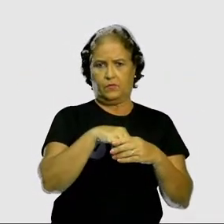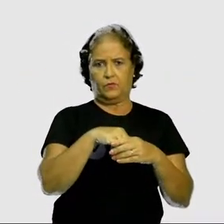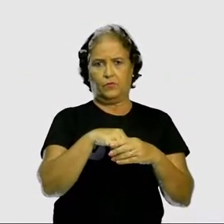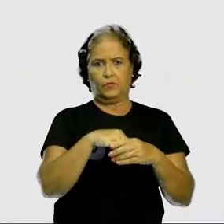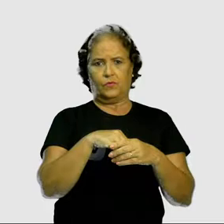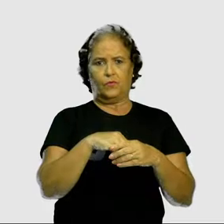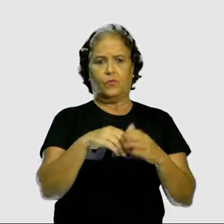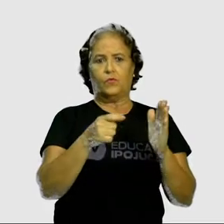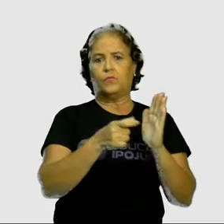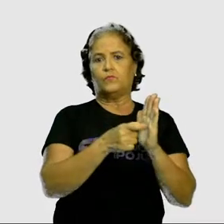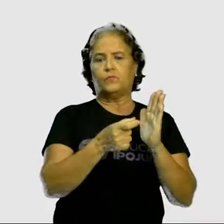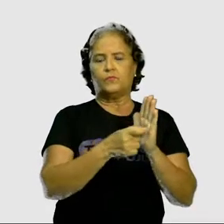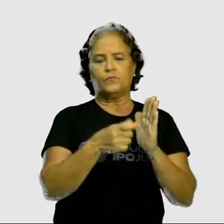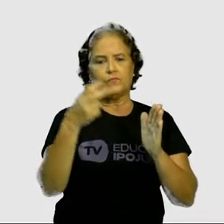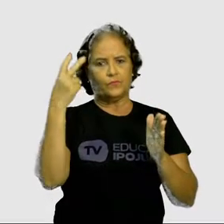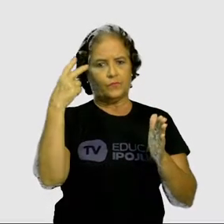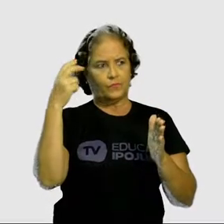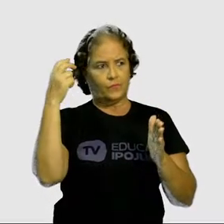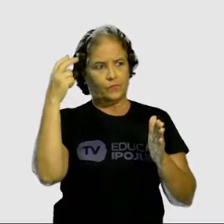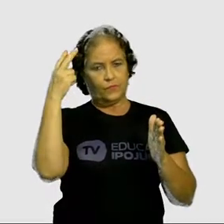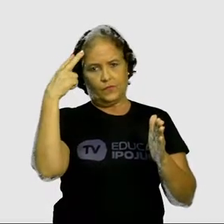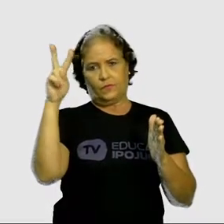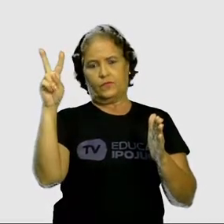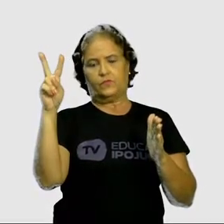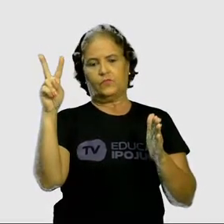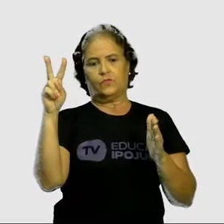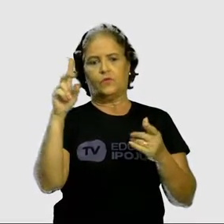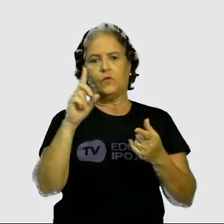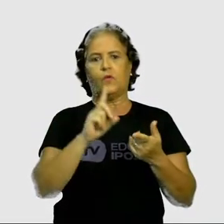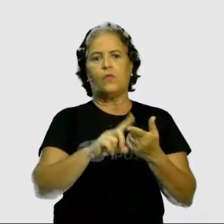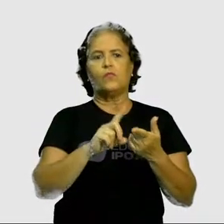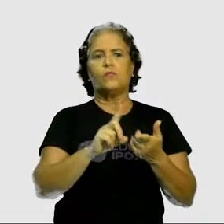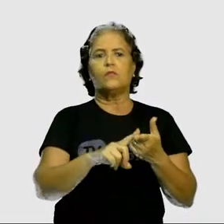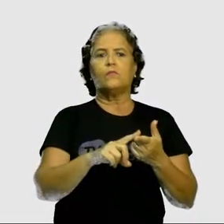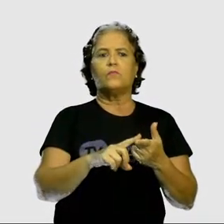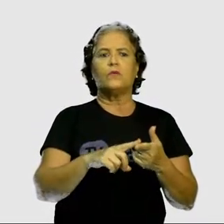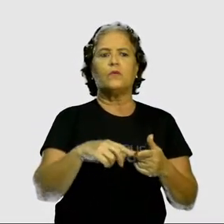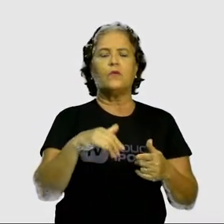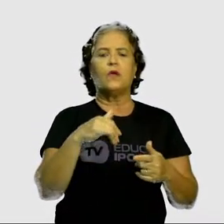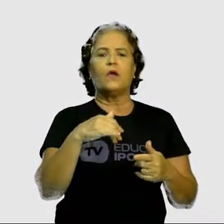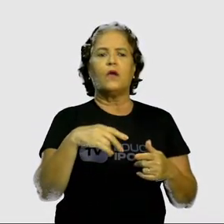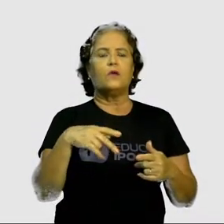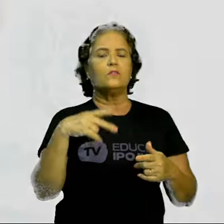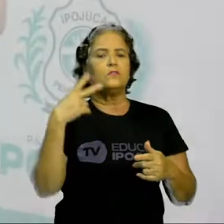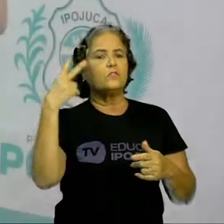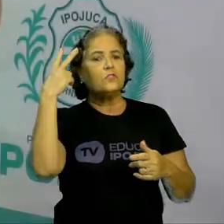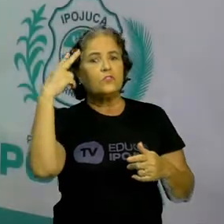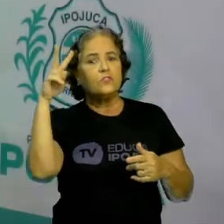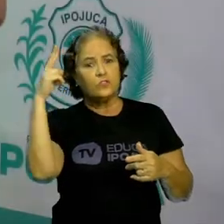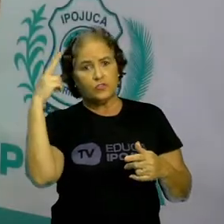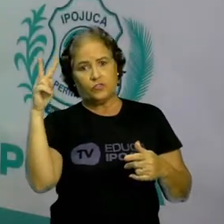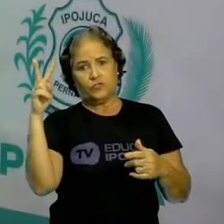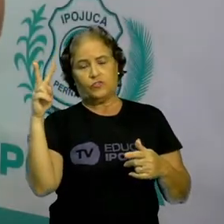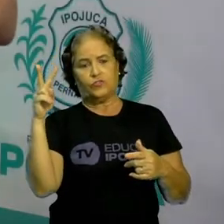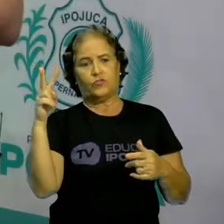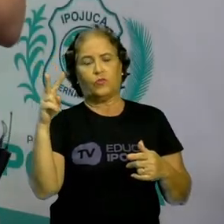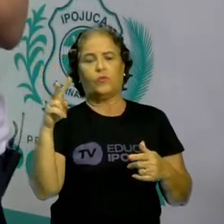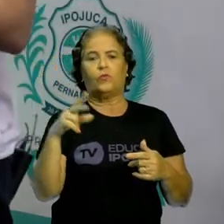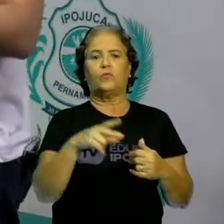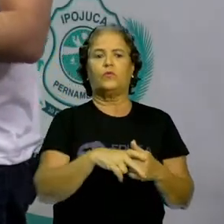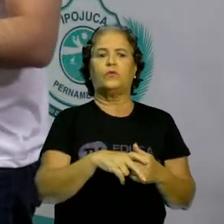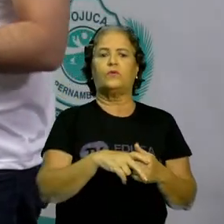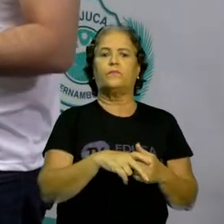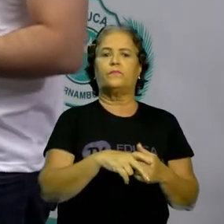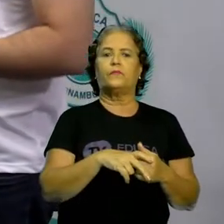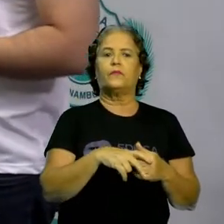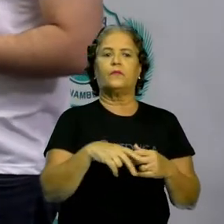as lendas, os mitos daqui de Ipojuca, também poderiam se tornar patrimônio histórico-cultural da